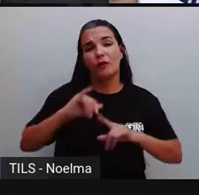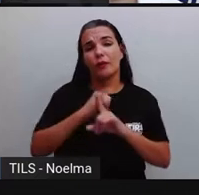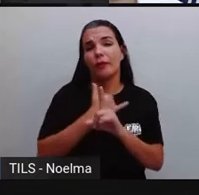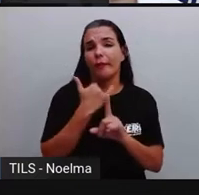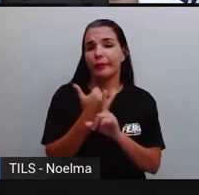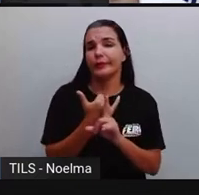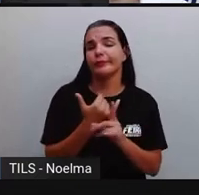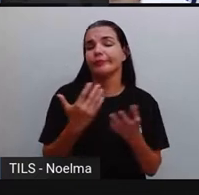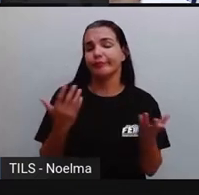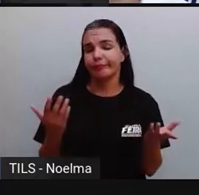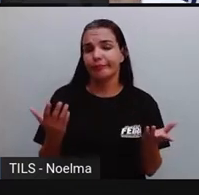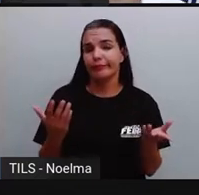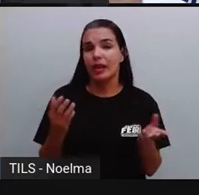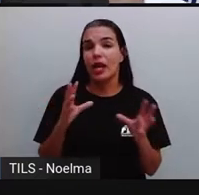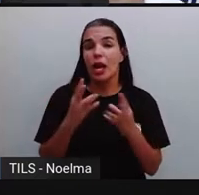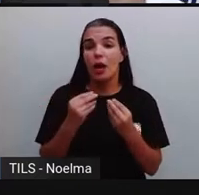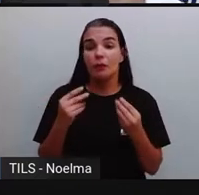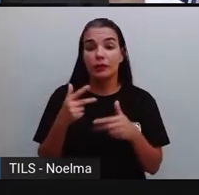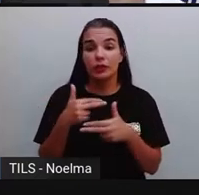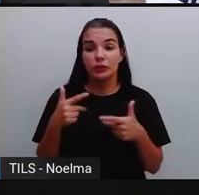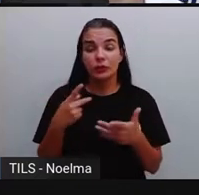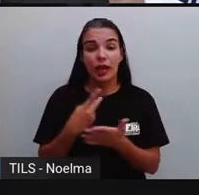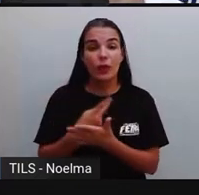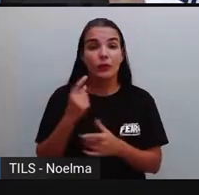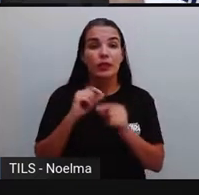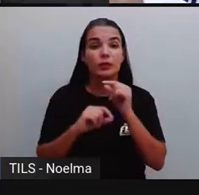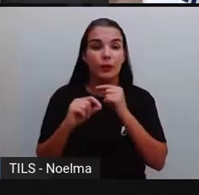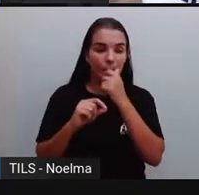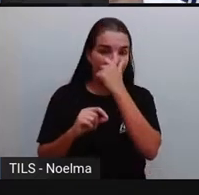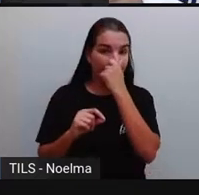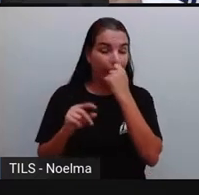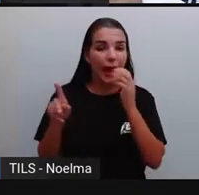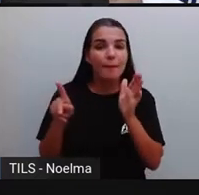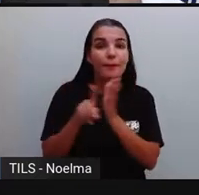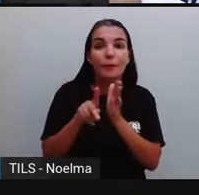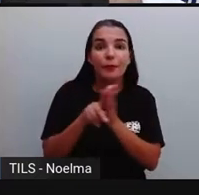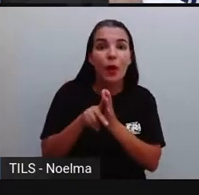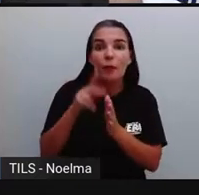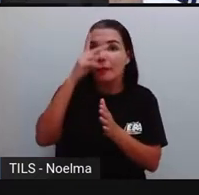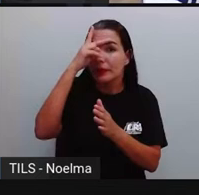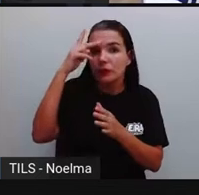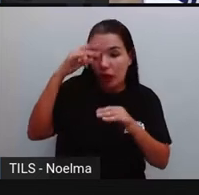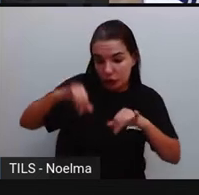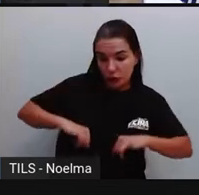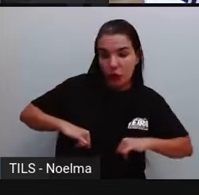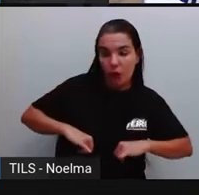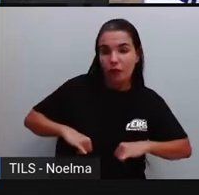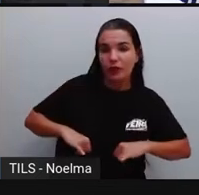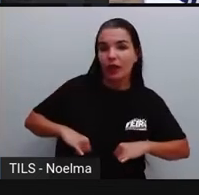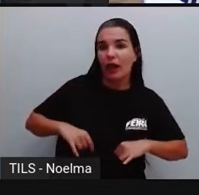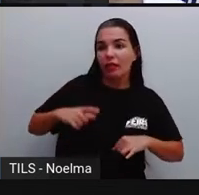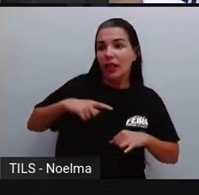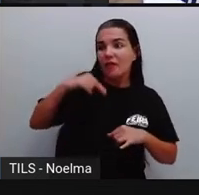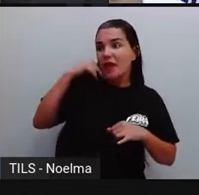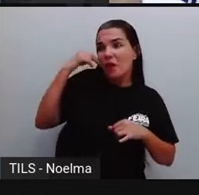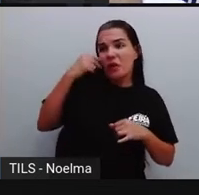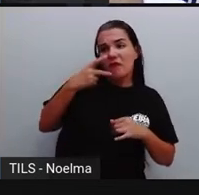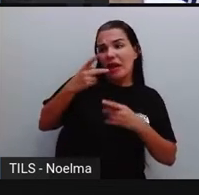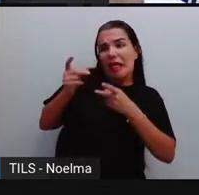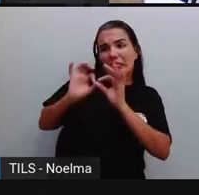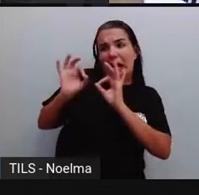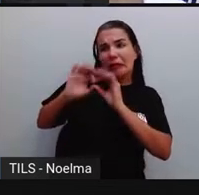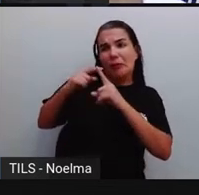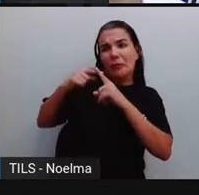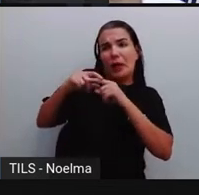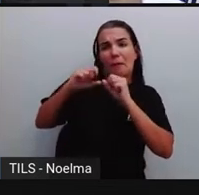que acontece, Pró? As próprias vítimas têm até vergonha de falar que estão sofrendo bullying, tá? Outro